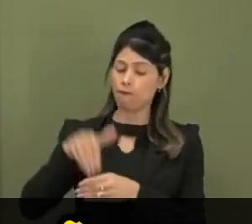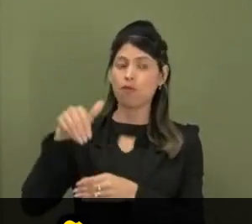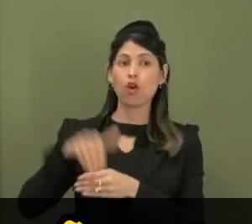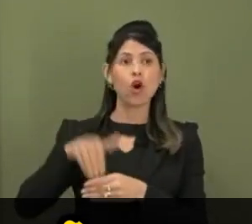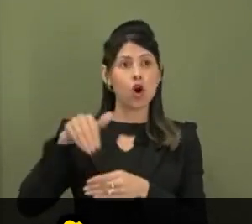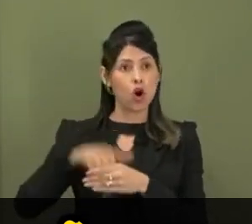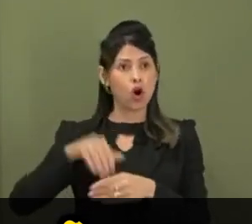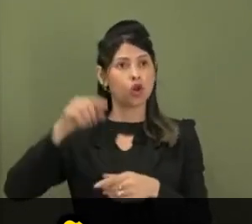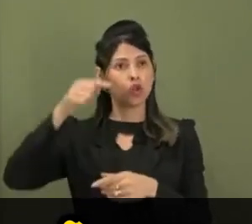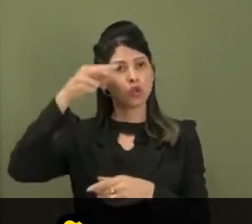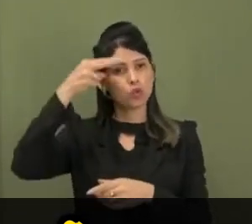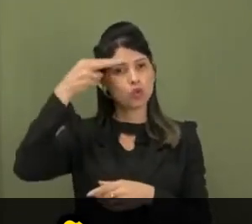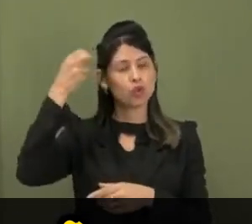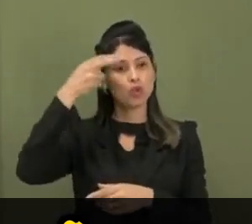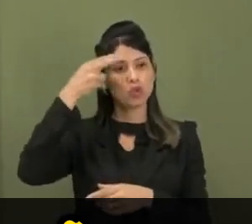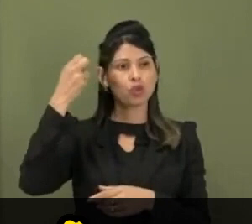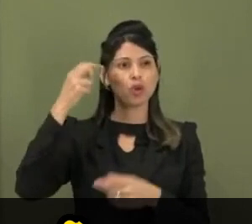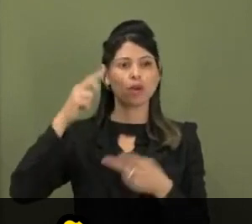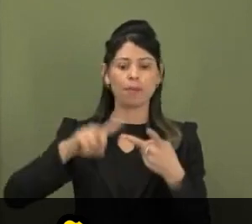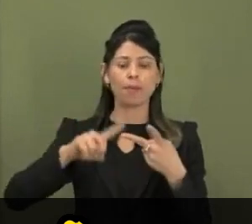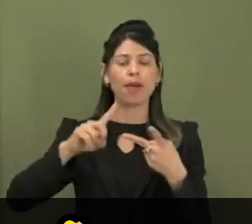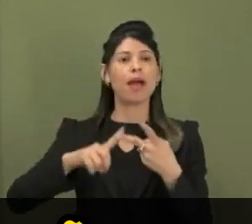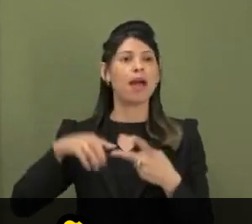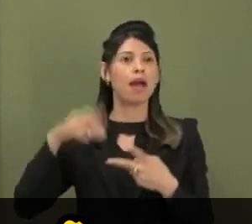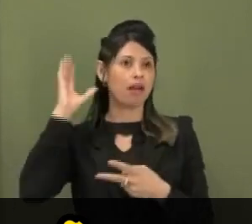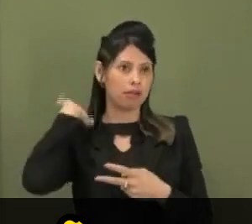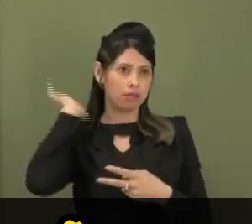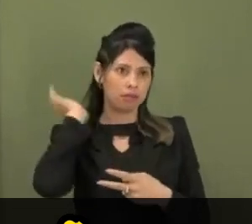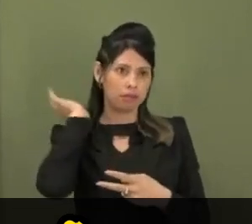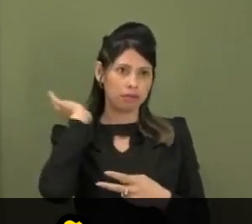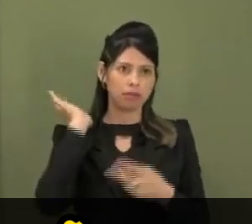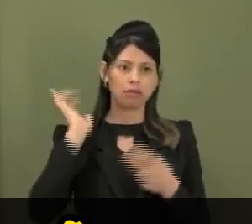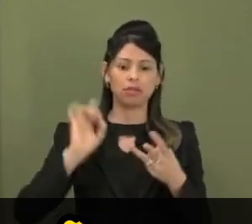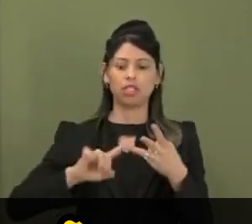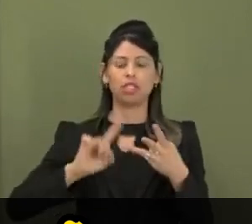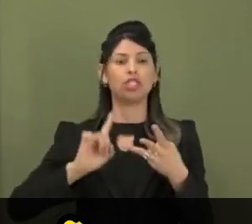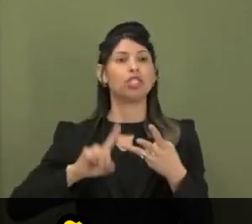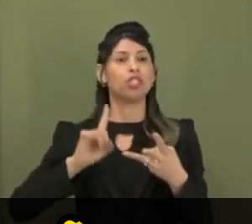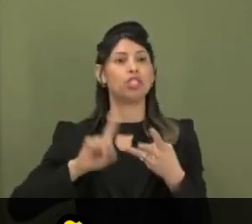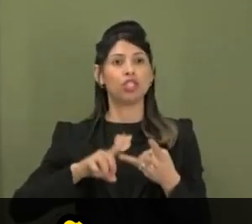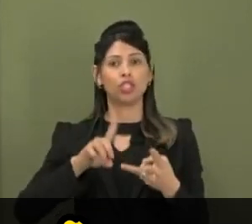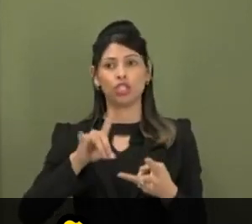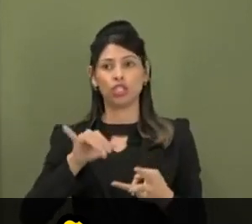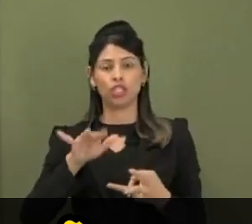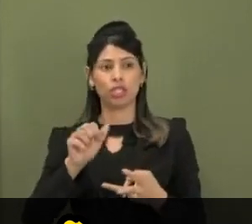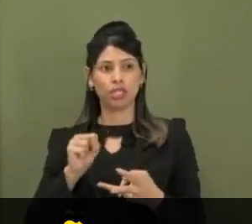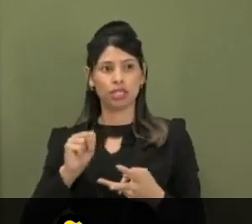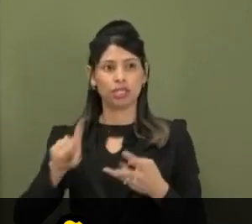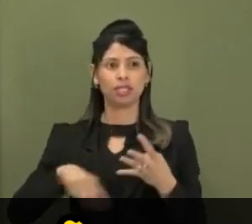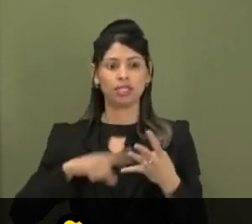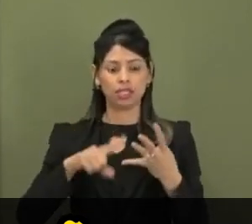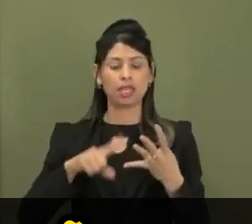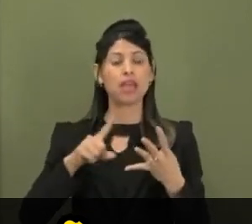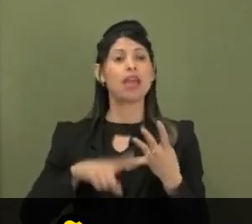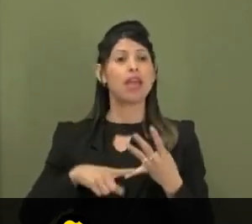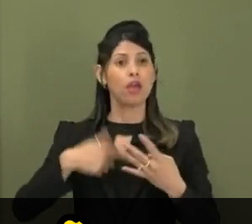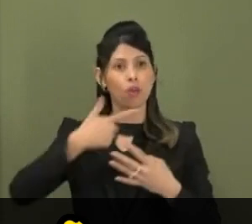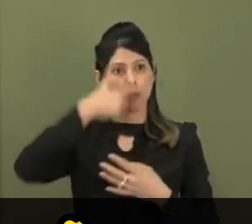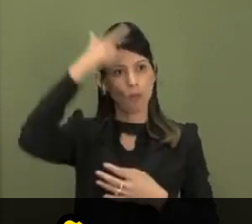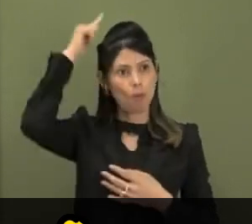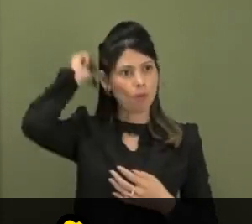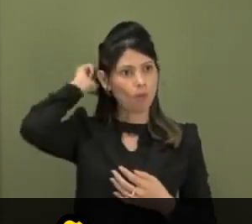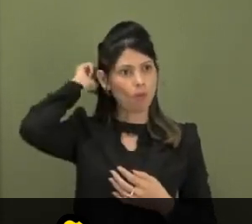Roberto Barroso, Carmen Lúcia, Edson Fachin, Dias Toffoli e, por último, o ministro Alexandre de Moraes.